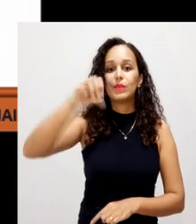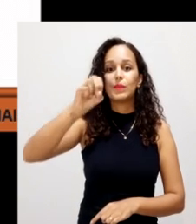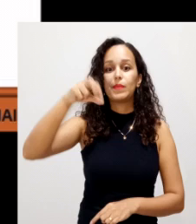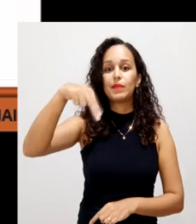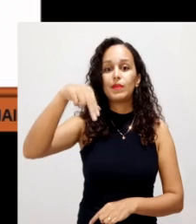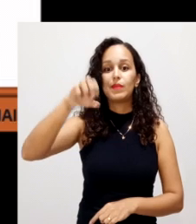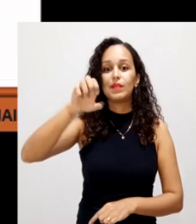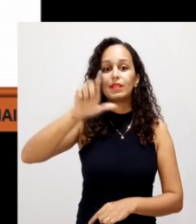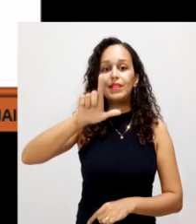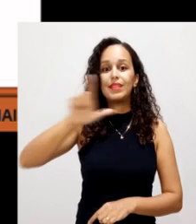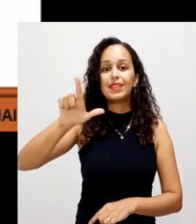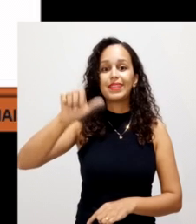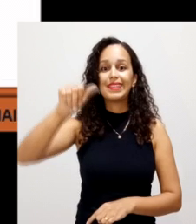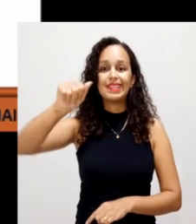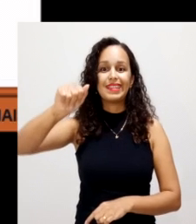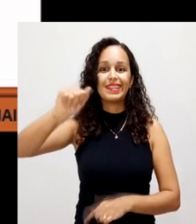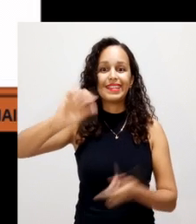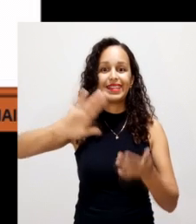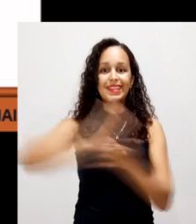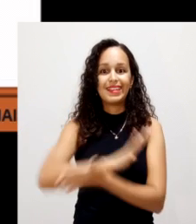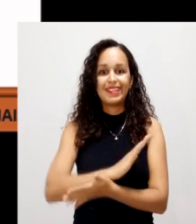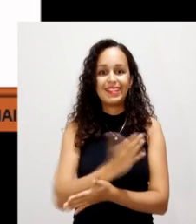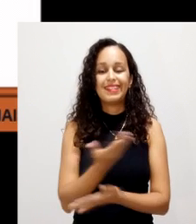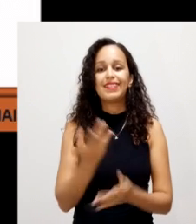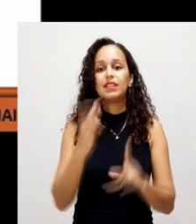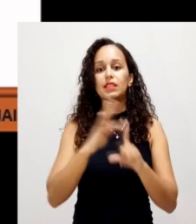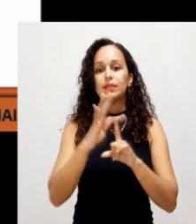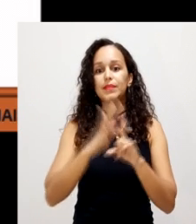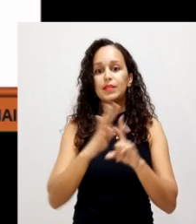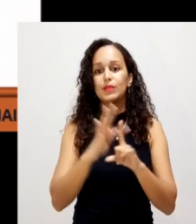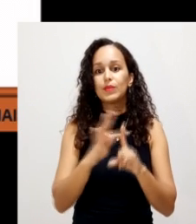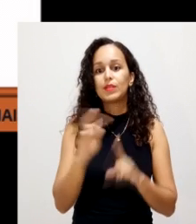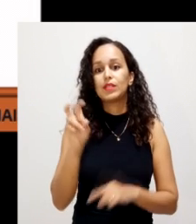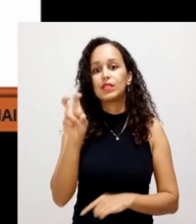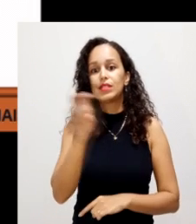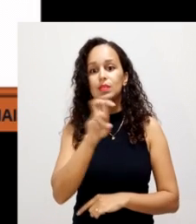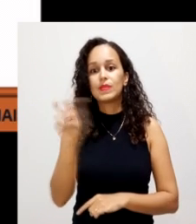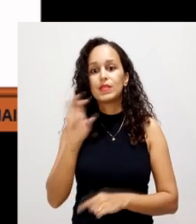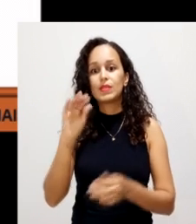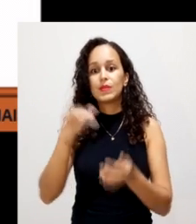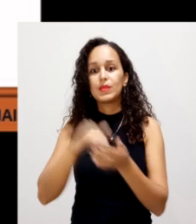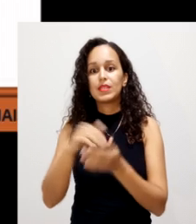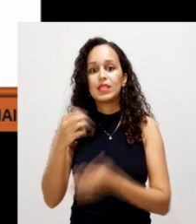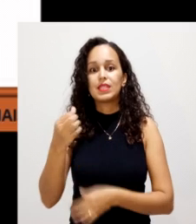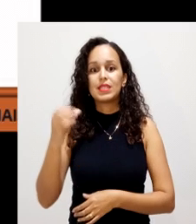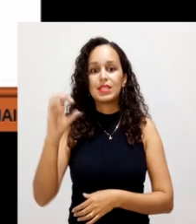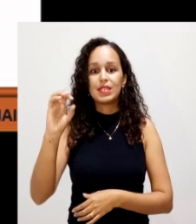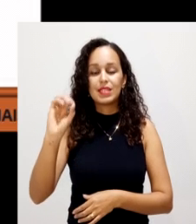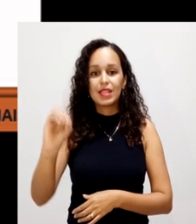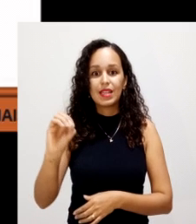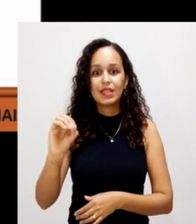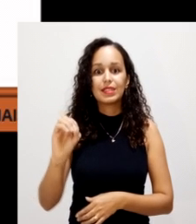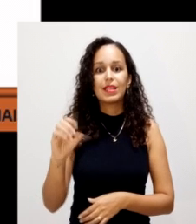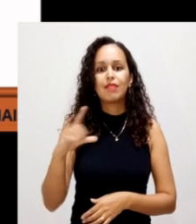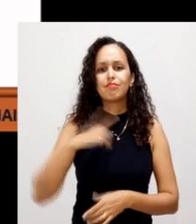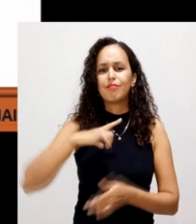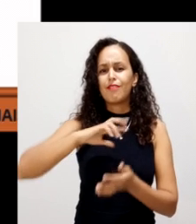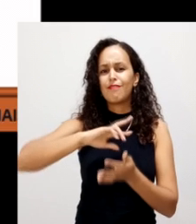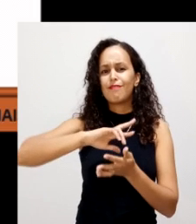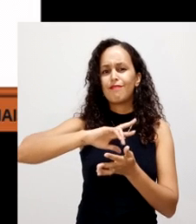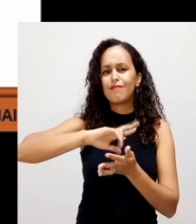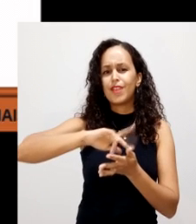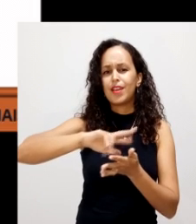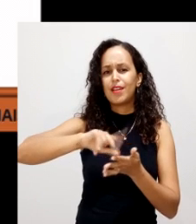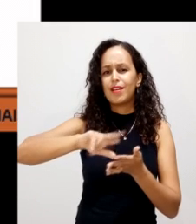De 60 a 20 minutos, uma temperatura de 55 a 60, a inativação da salmonela e CP. E aí, tem